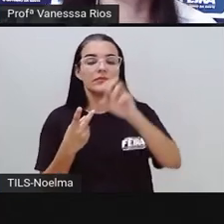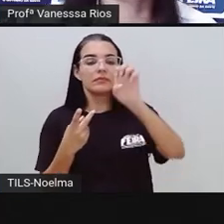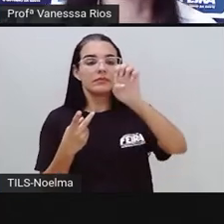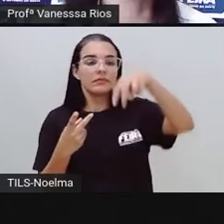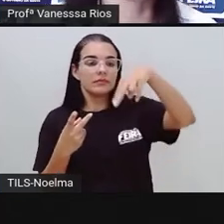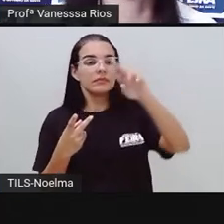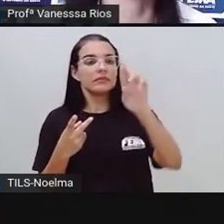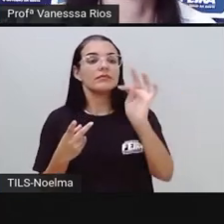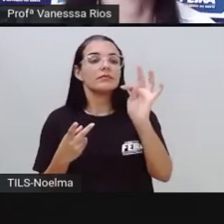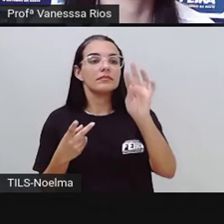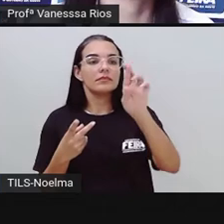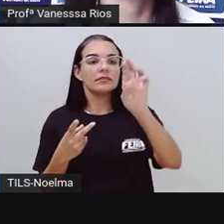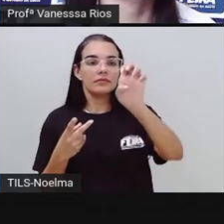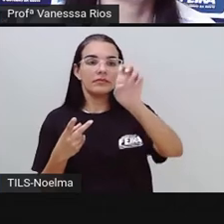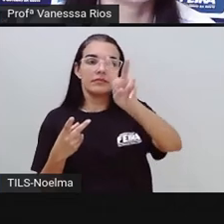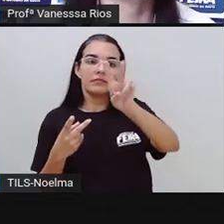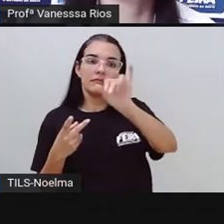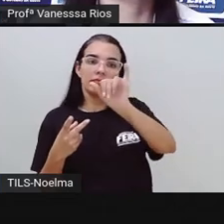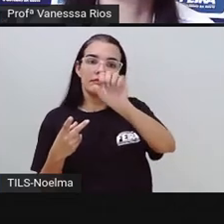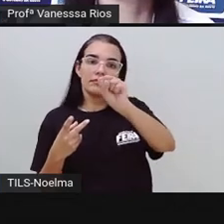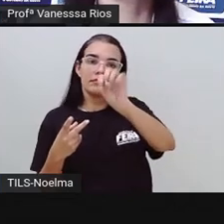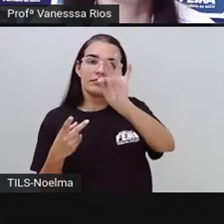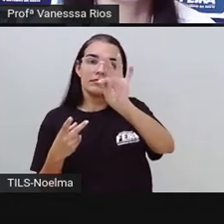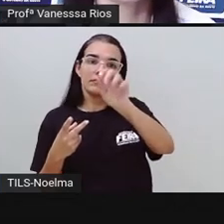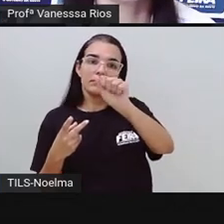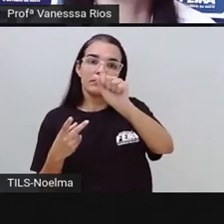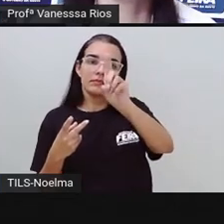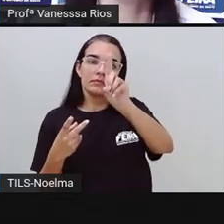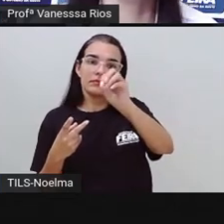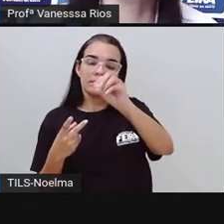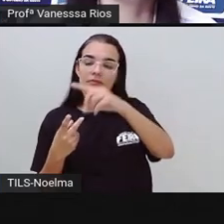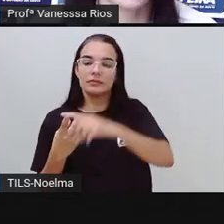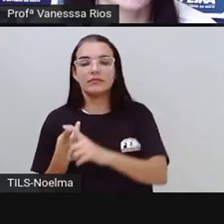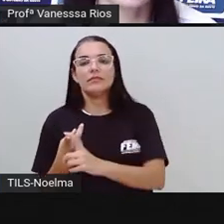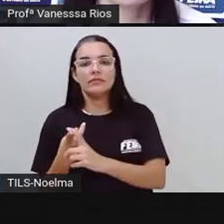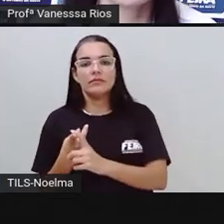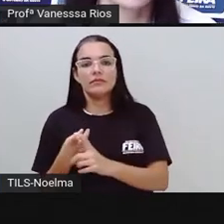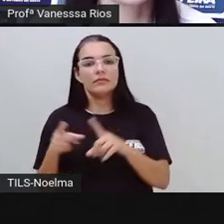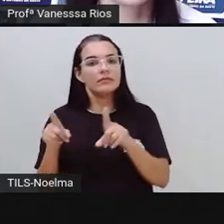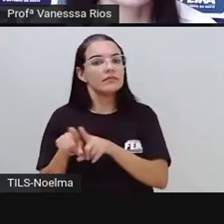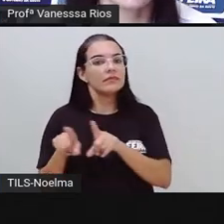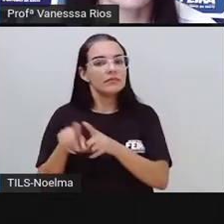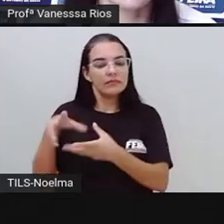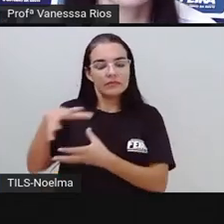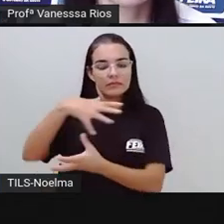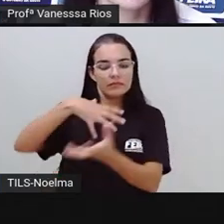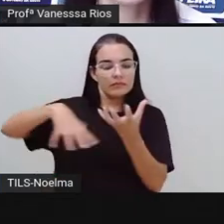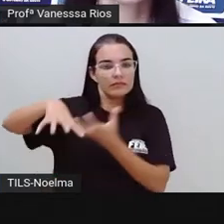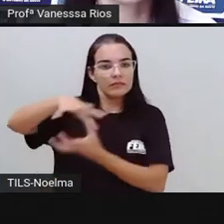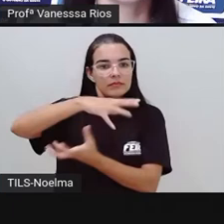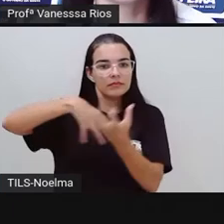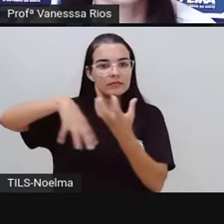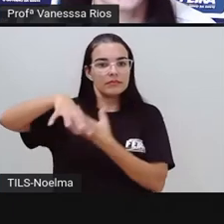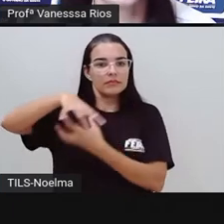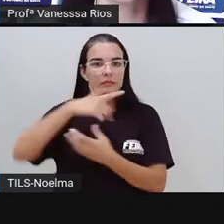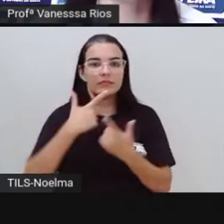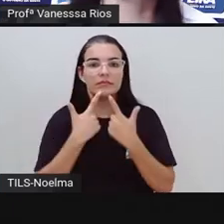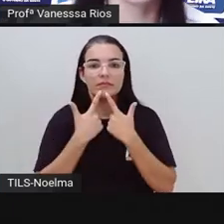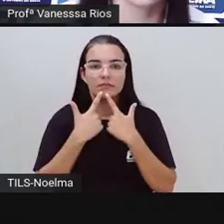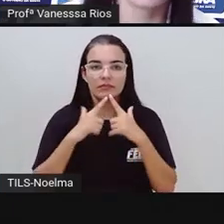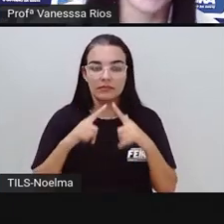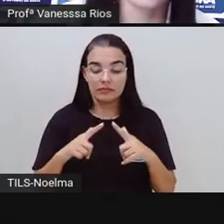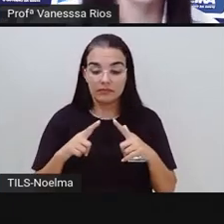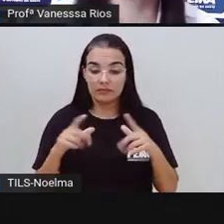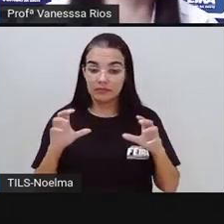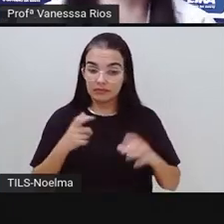entrevistado. Além disso, ela vai misturar, ela mescla, né? Mescla da linguagem